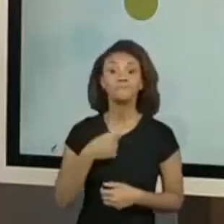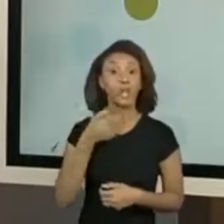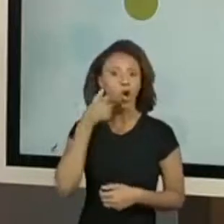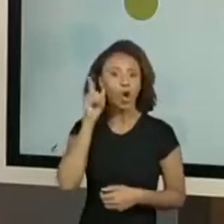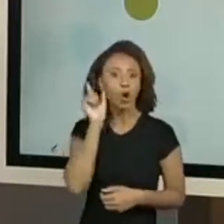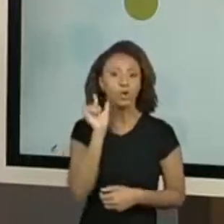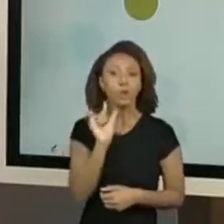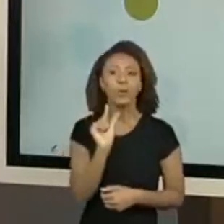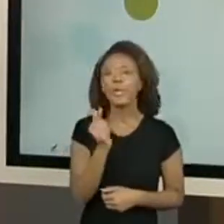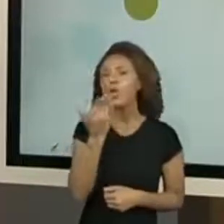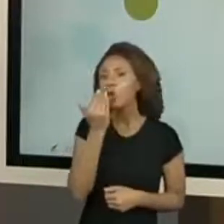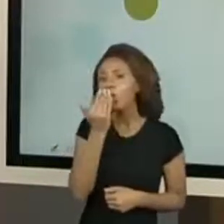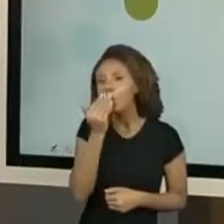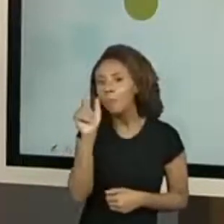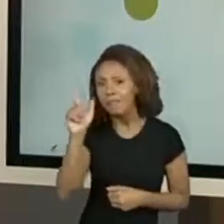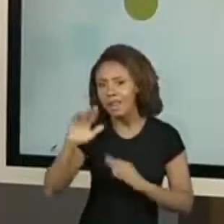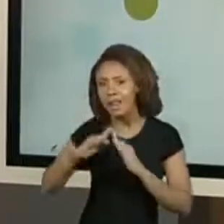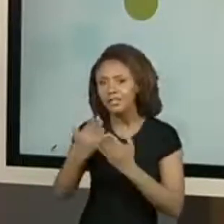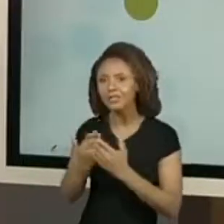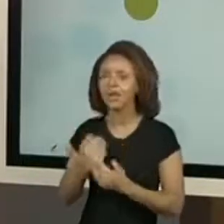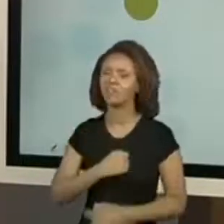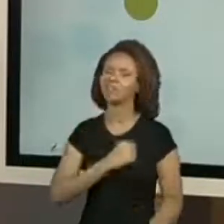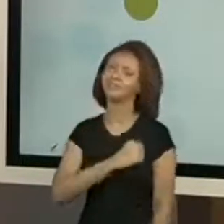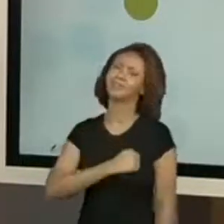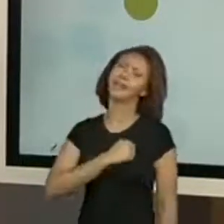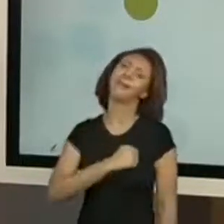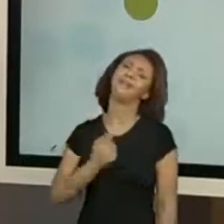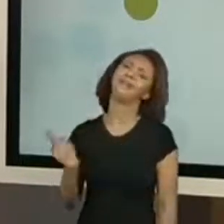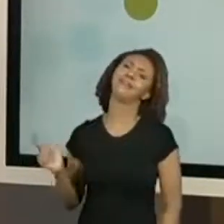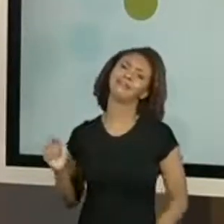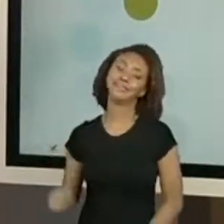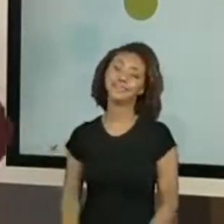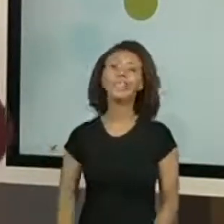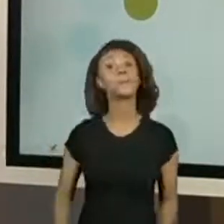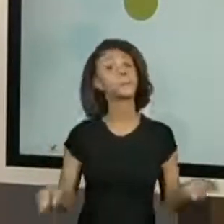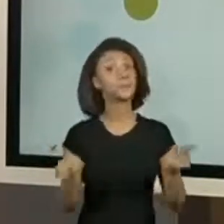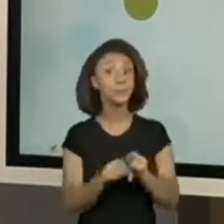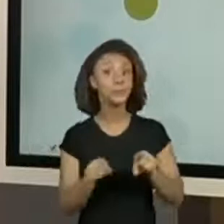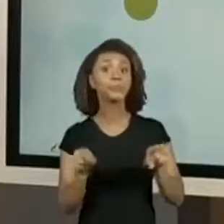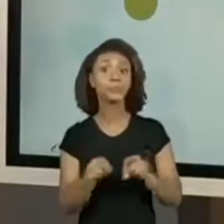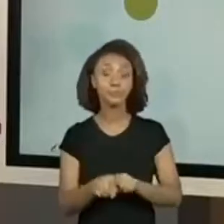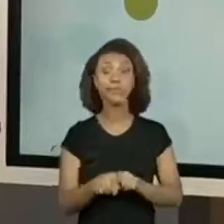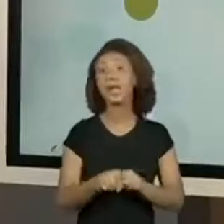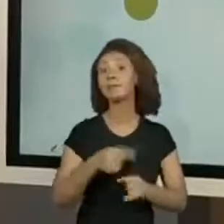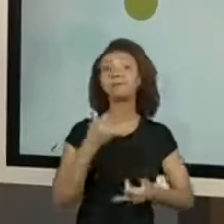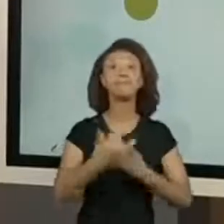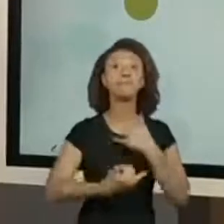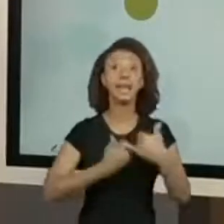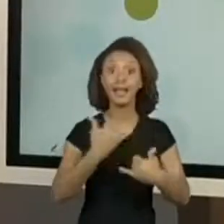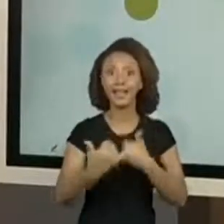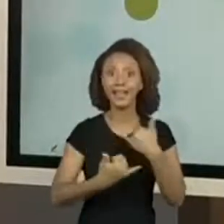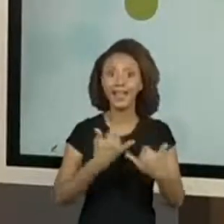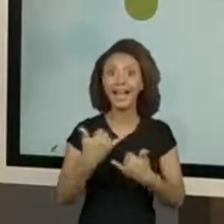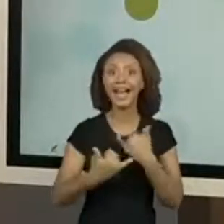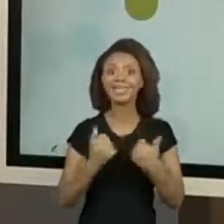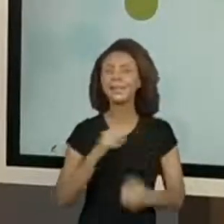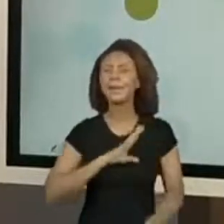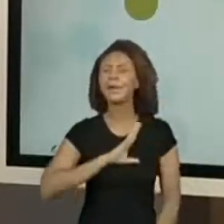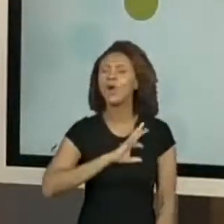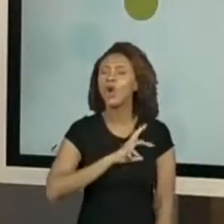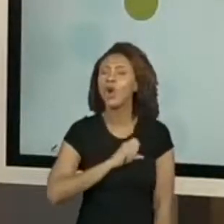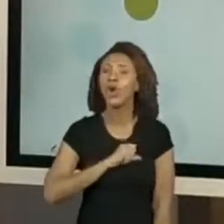um pouquinho sobre a merenda da escola e vai dando mais saudade ainda, né? E também a gente falou das nossas brincadeiras preferidas.